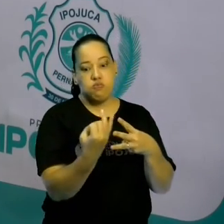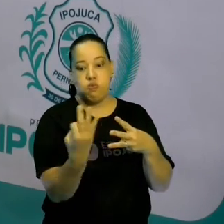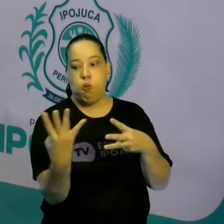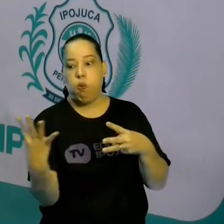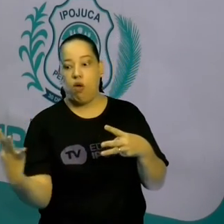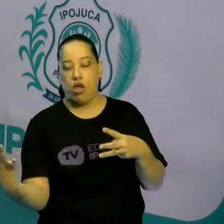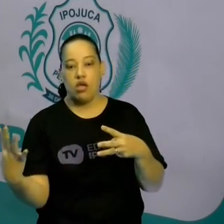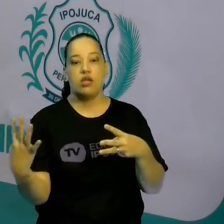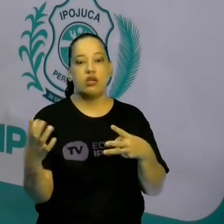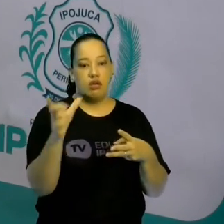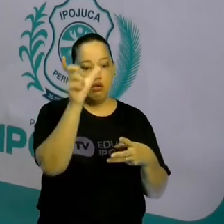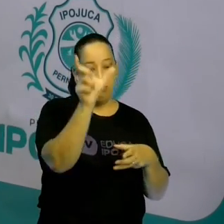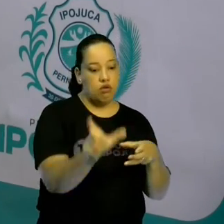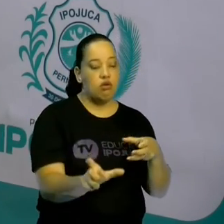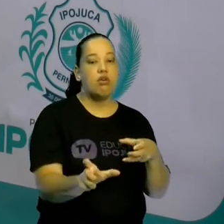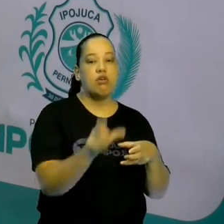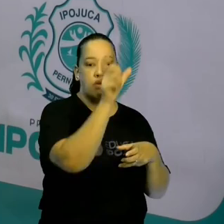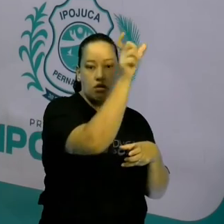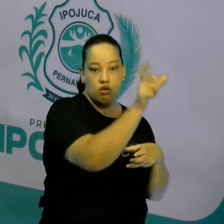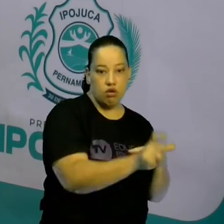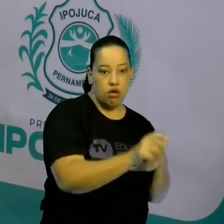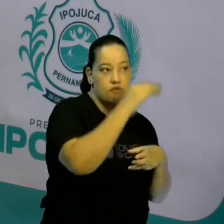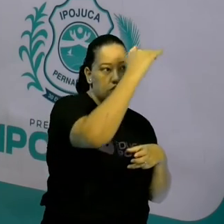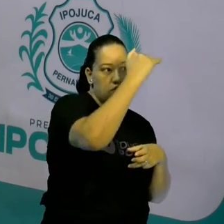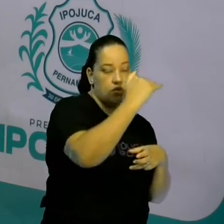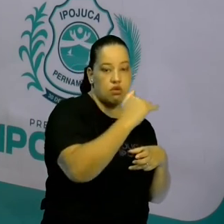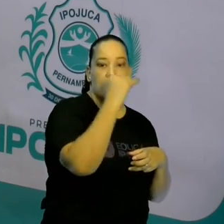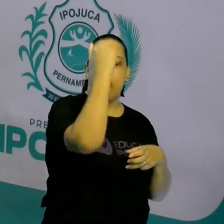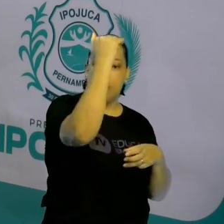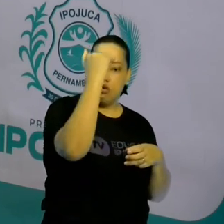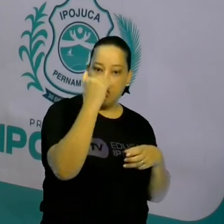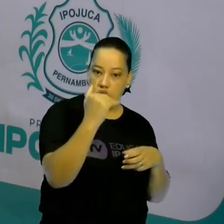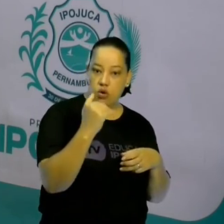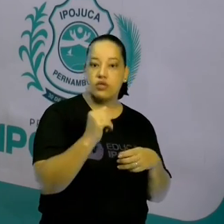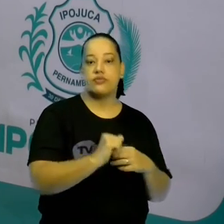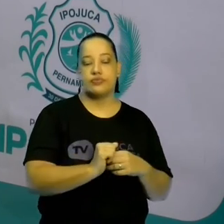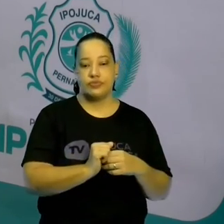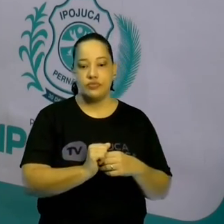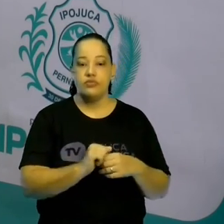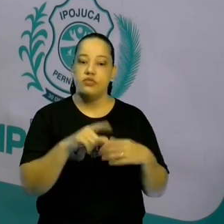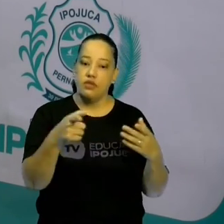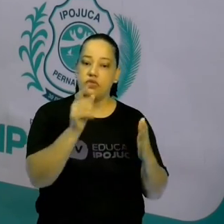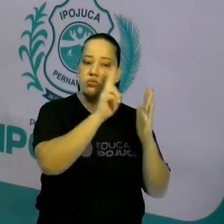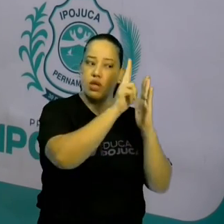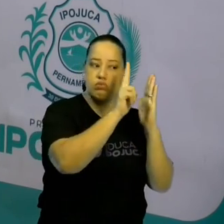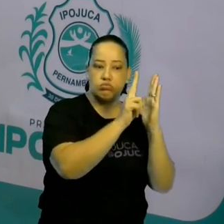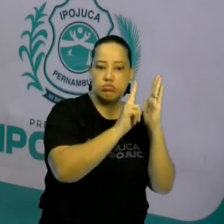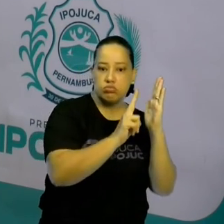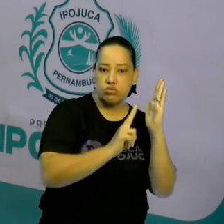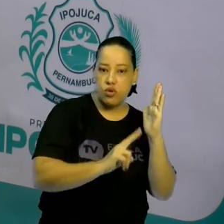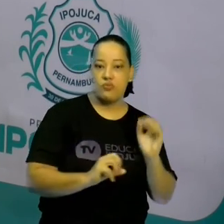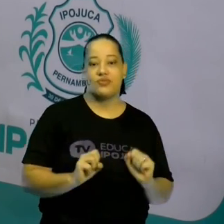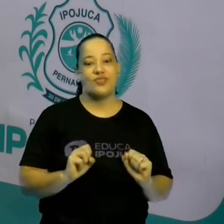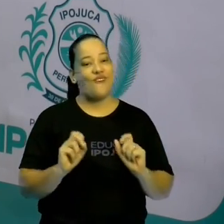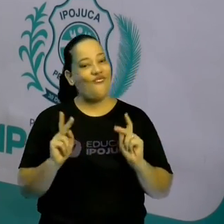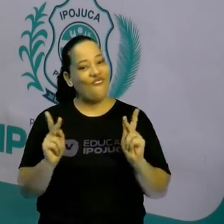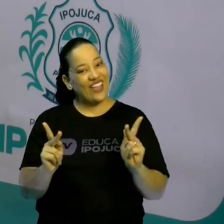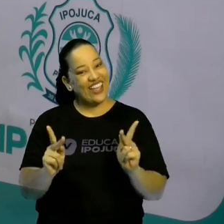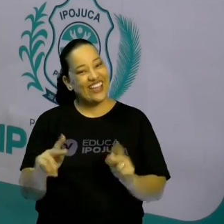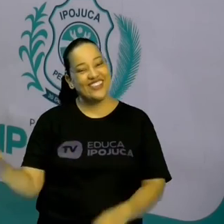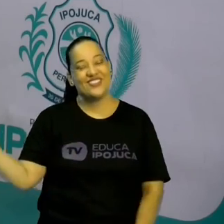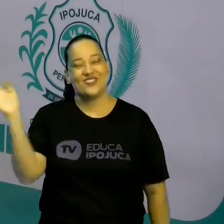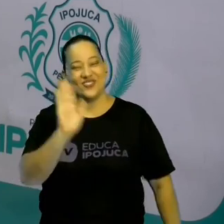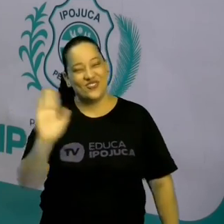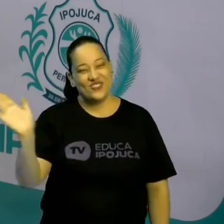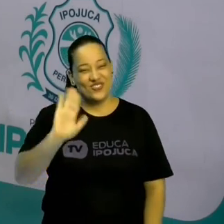Na outra coluna, organismos pluricelulares. E vai colocar lá o nome deles. Tá bom, gente? Tchau